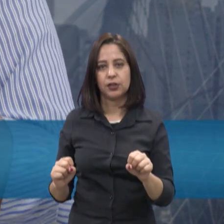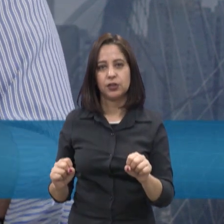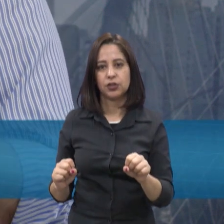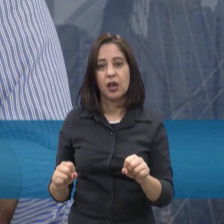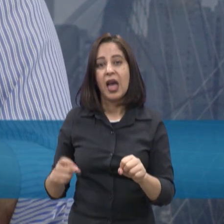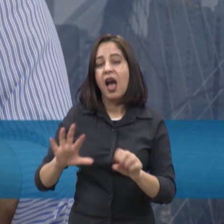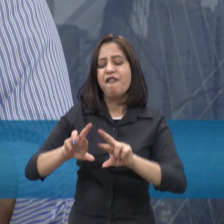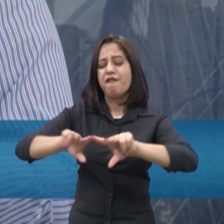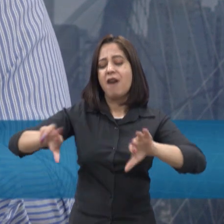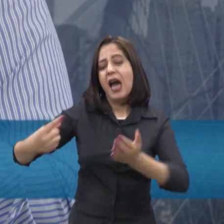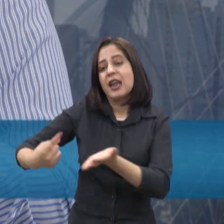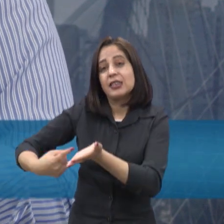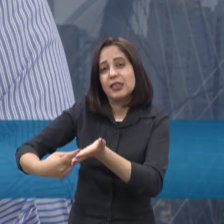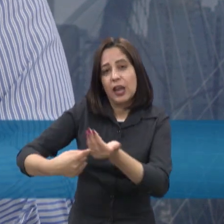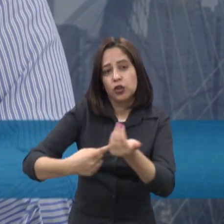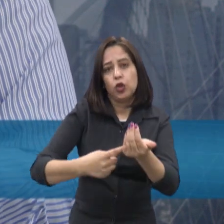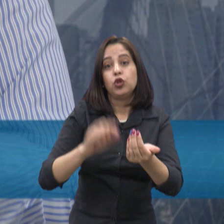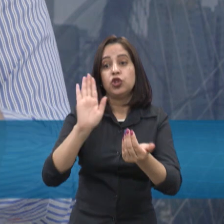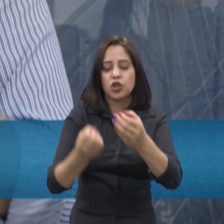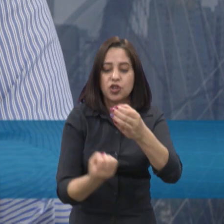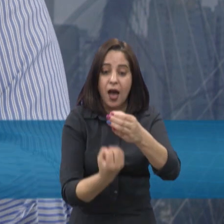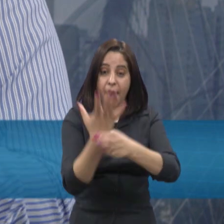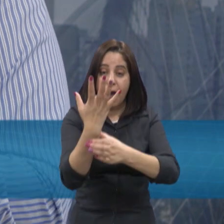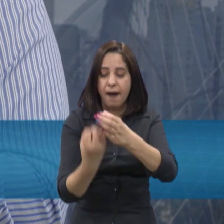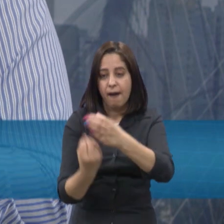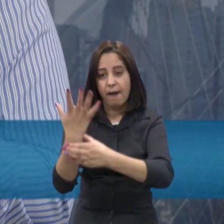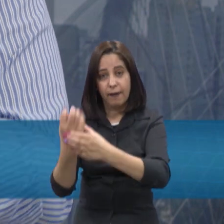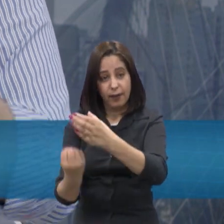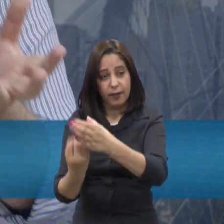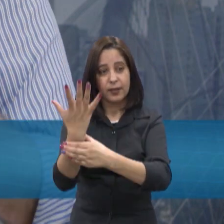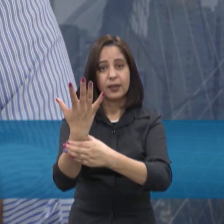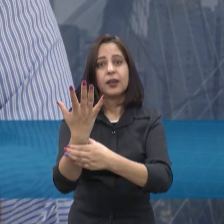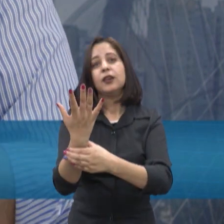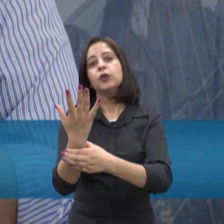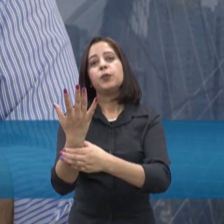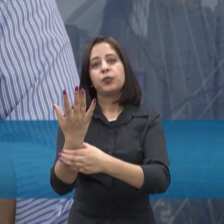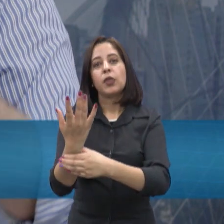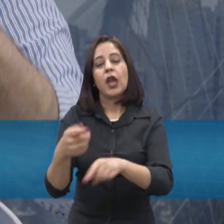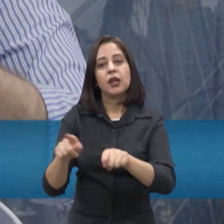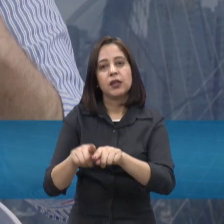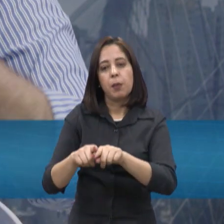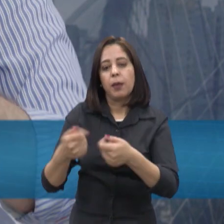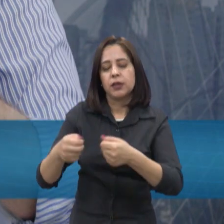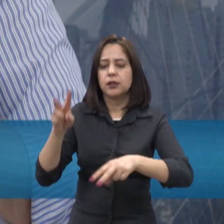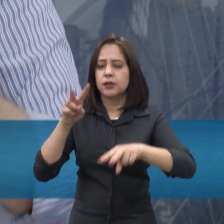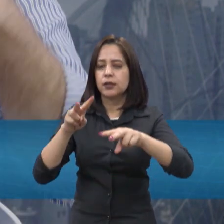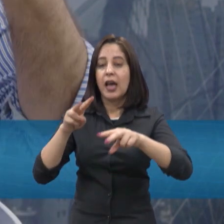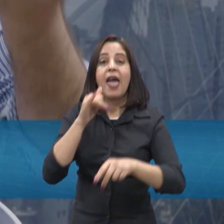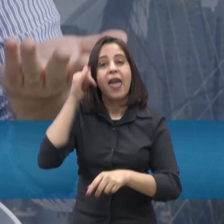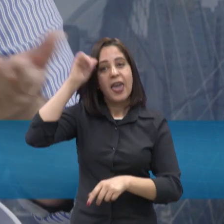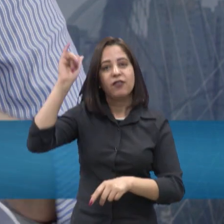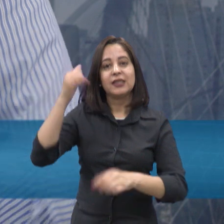tecnologias que estão sendo criadas e utilizadas para um gerenciamento mais adequado, para evitar essas oscilações,